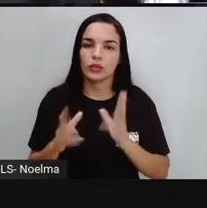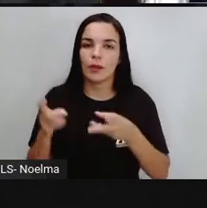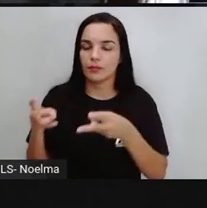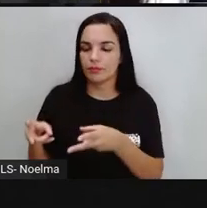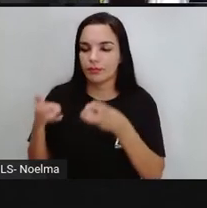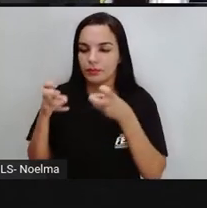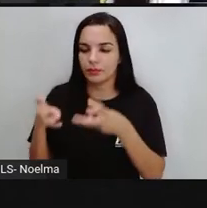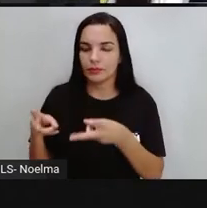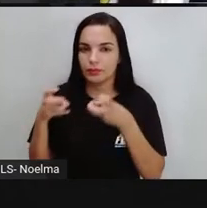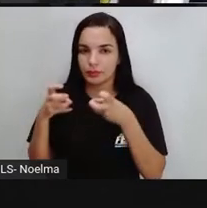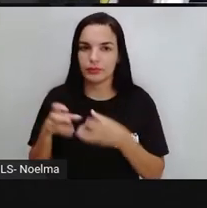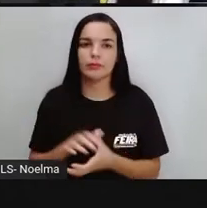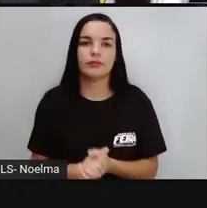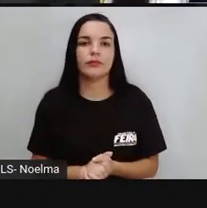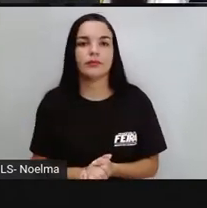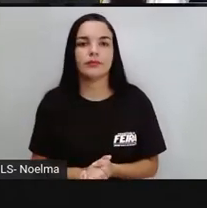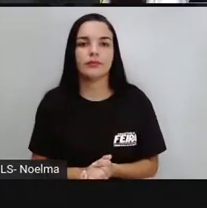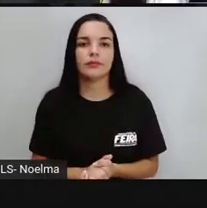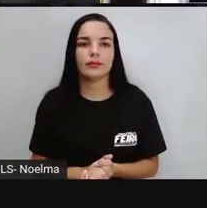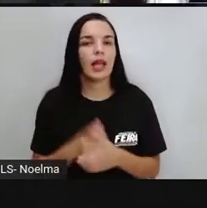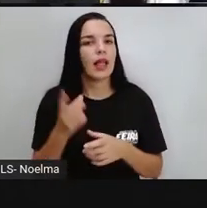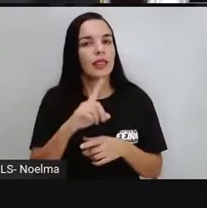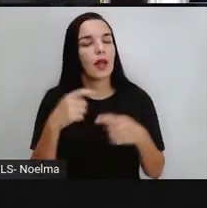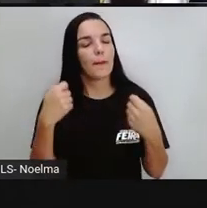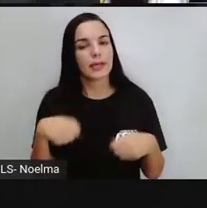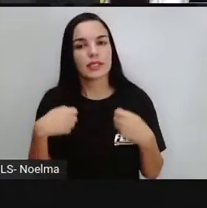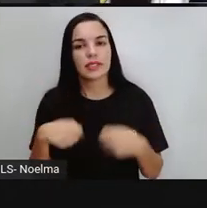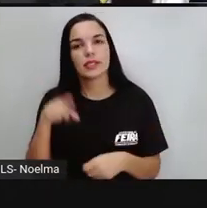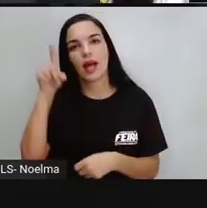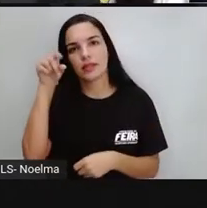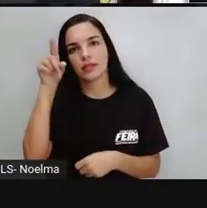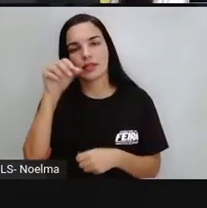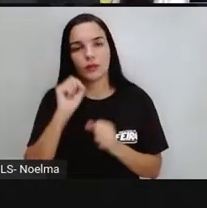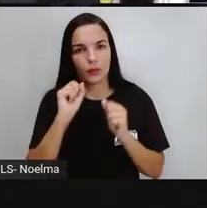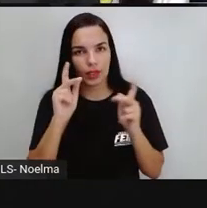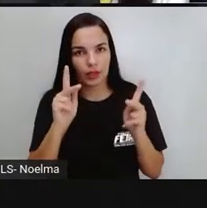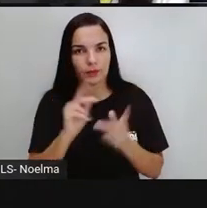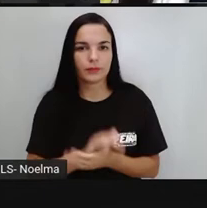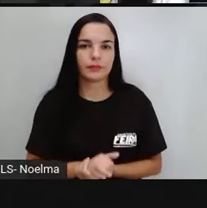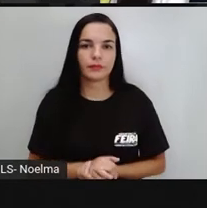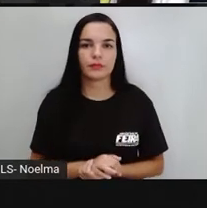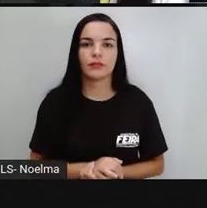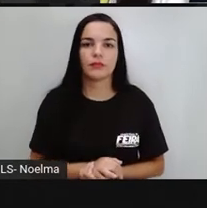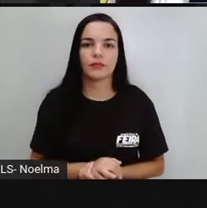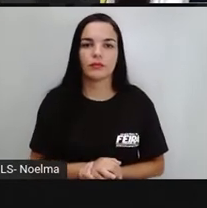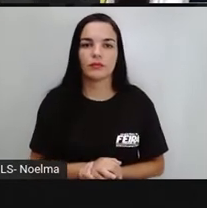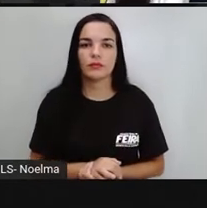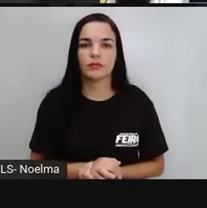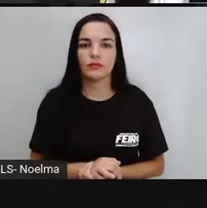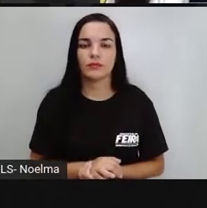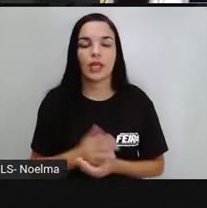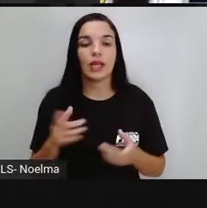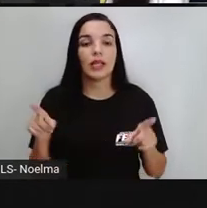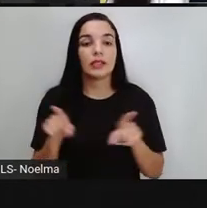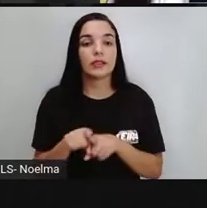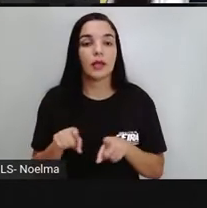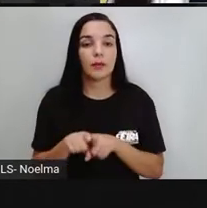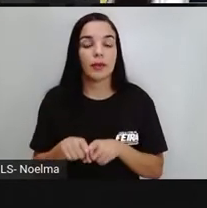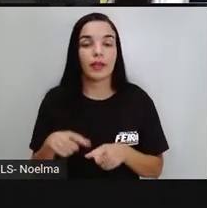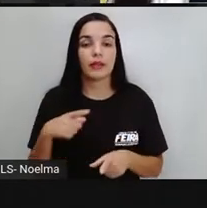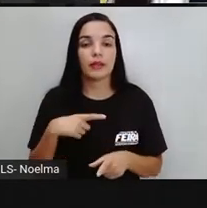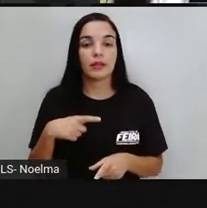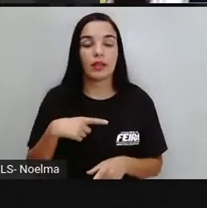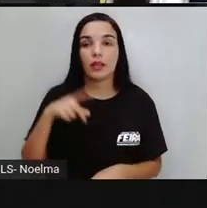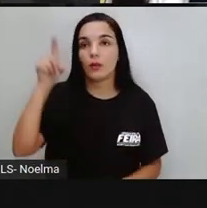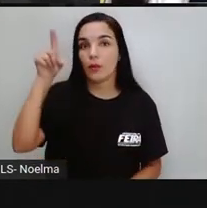são oxítonas e não aparecem aí os acentos. Vão receber o acento